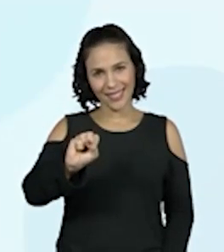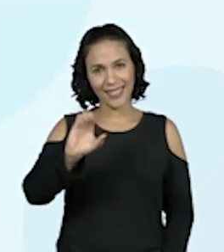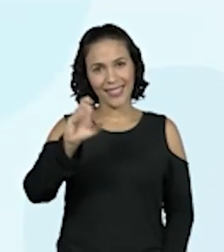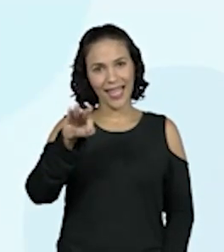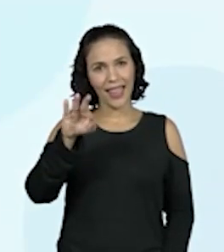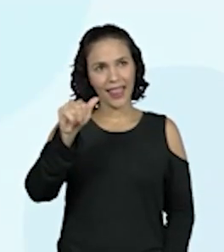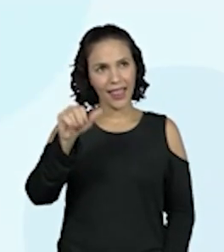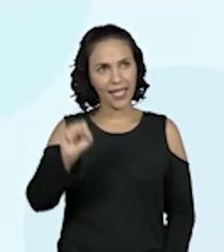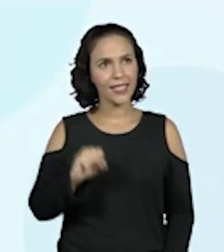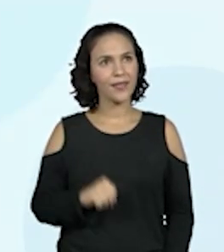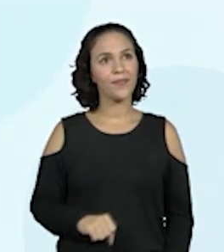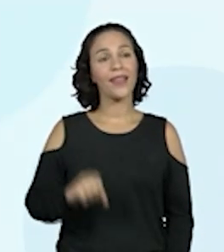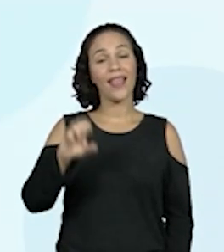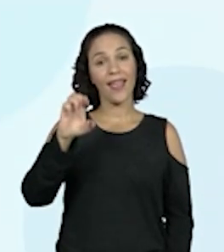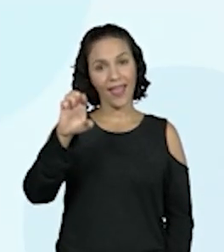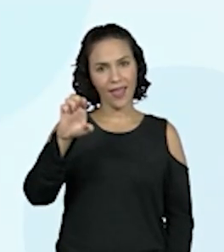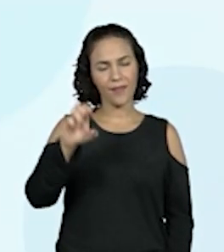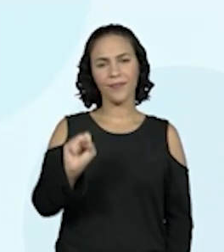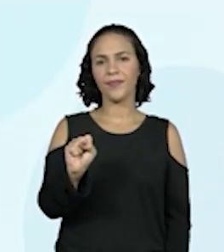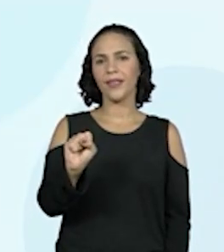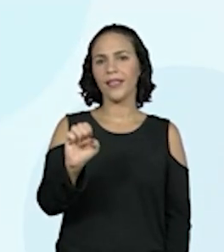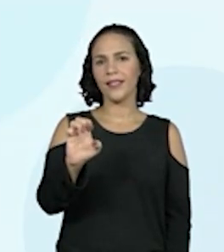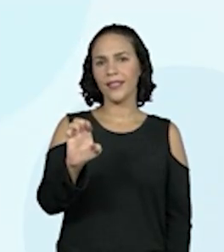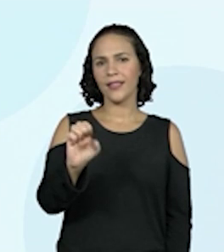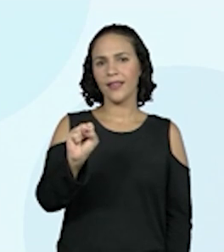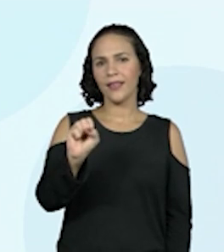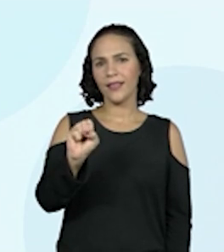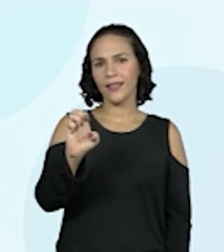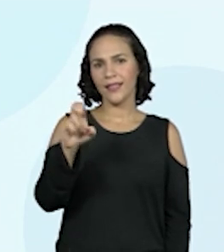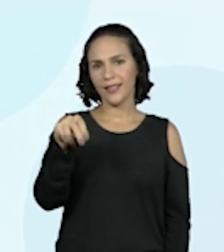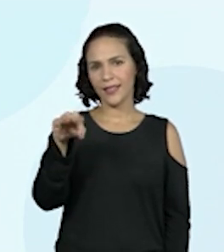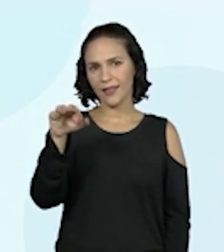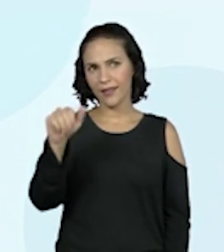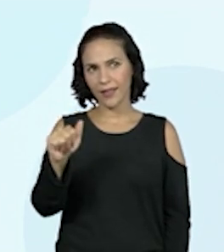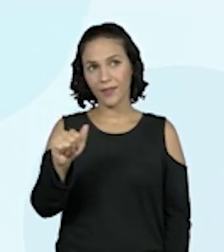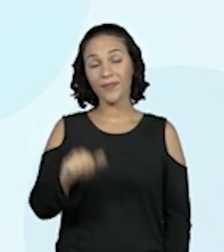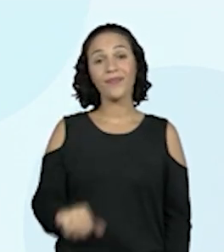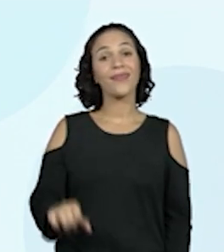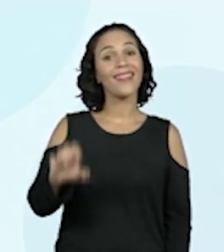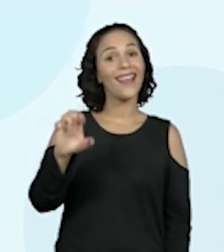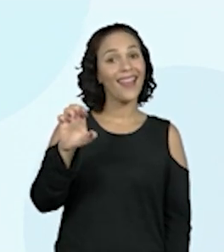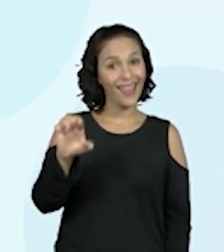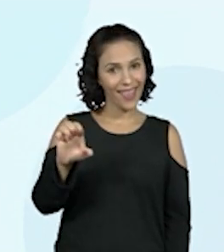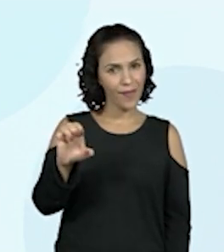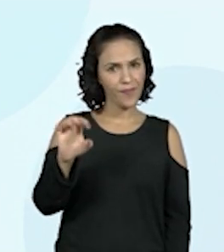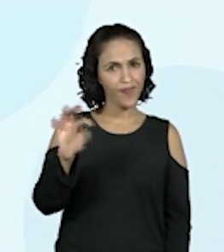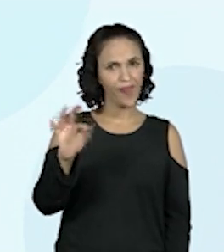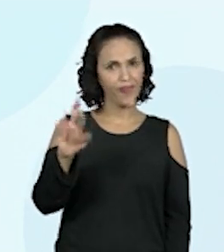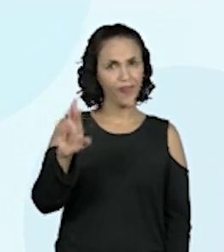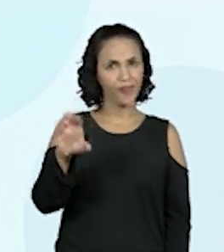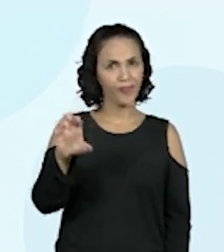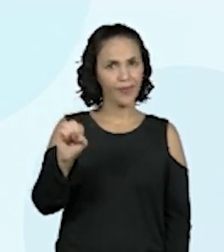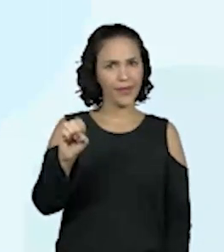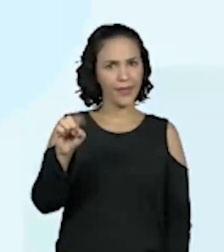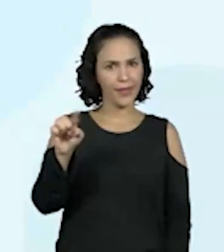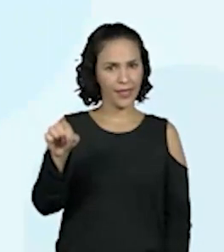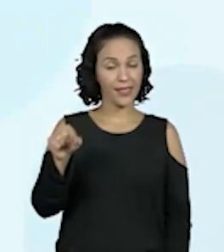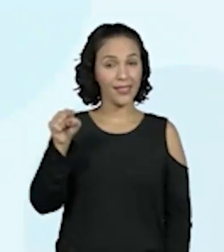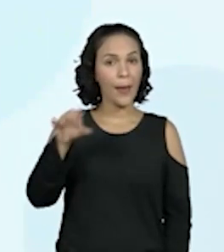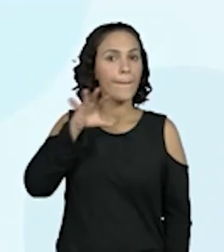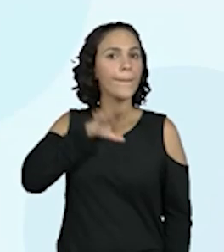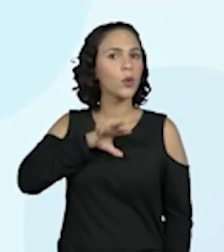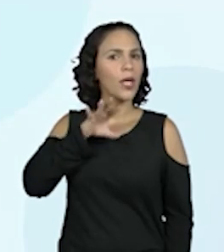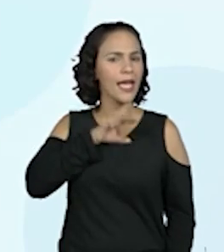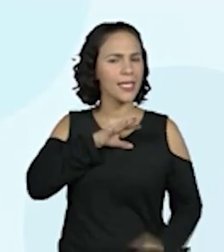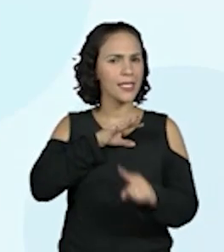extenso. Não é? Olha que interessante aí, lembrando a criançada. A gente está lendo o número, né, que está escrito mesmo por extenso.